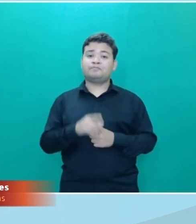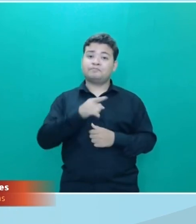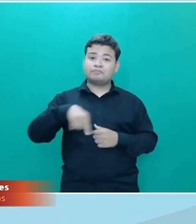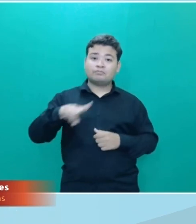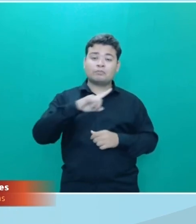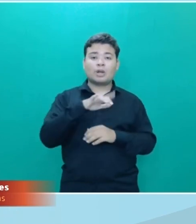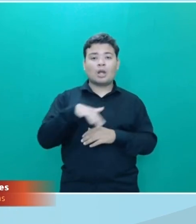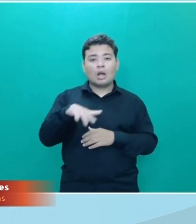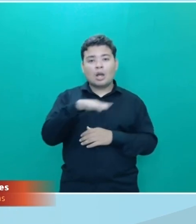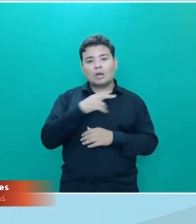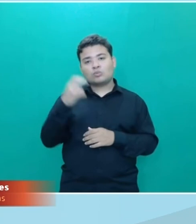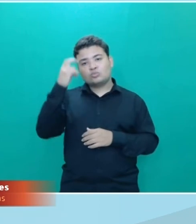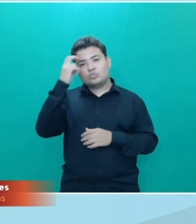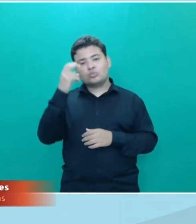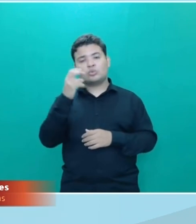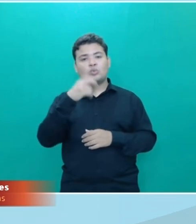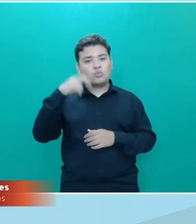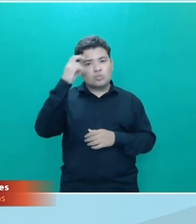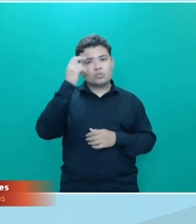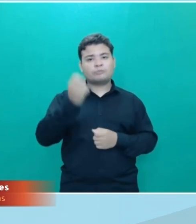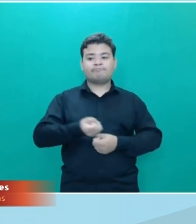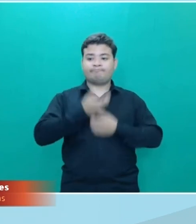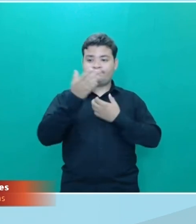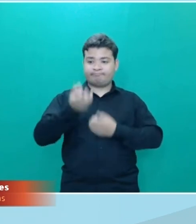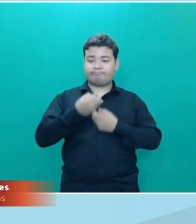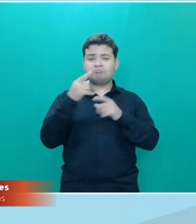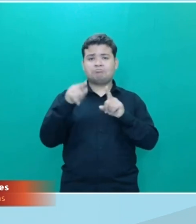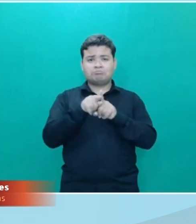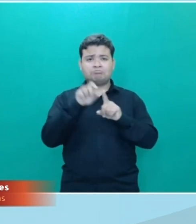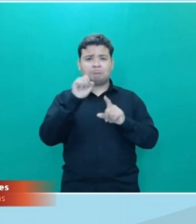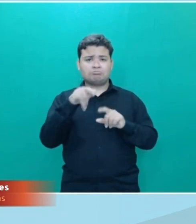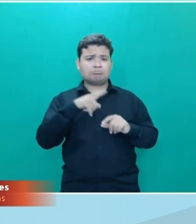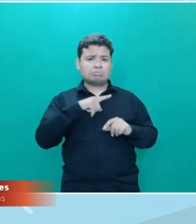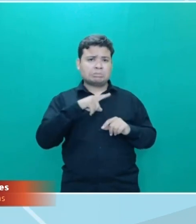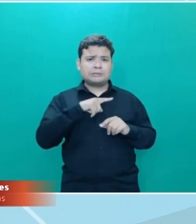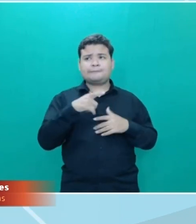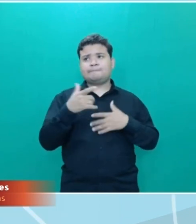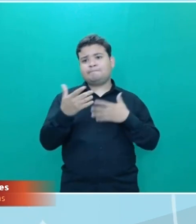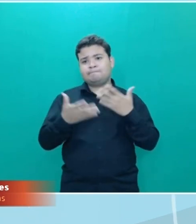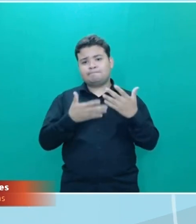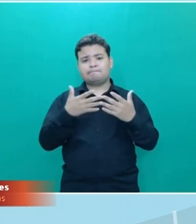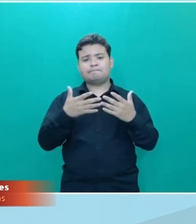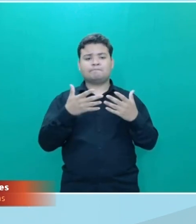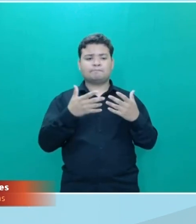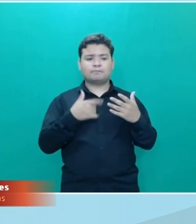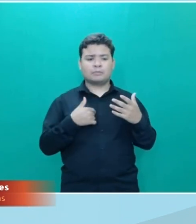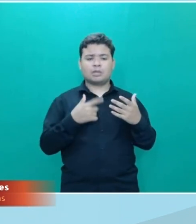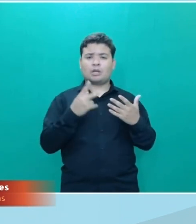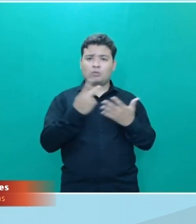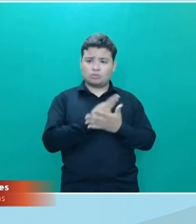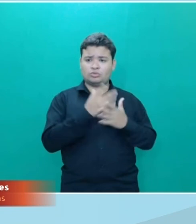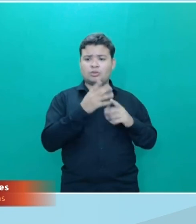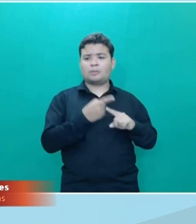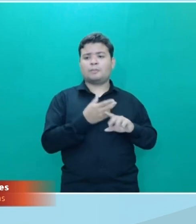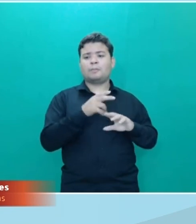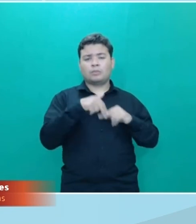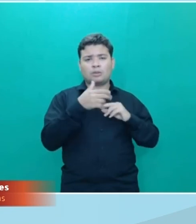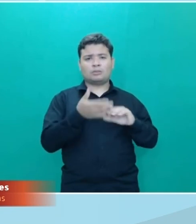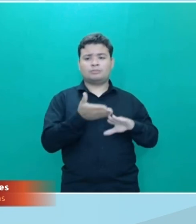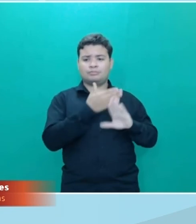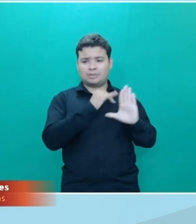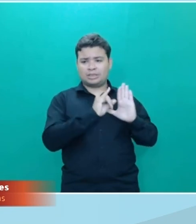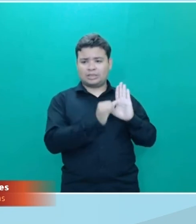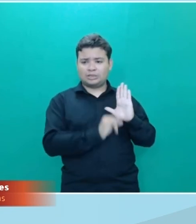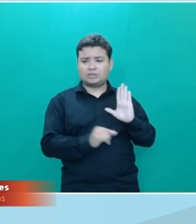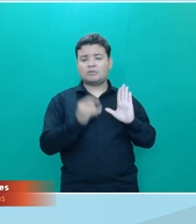produtor de cultura se tem algumas questões com os antigos editais do Fundo de Arte e Cultura se vê a possibilidade